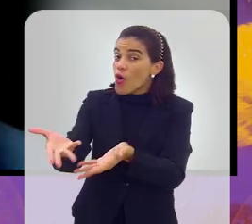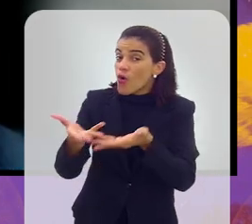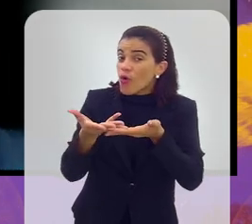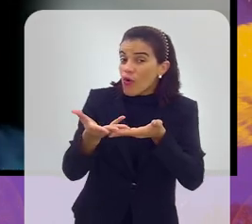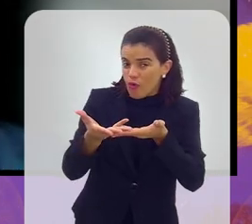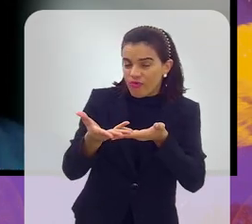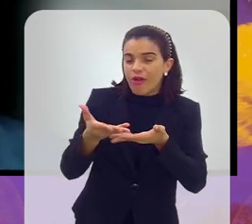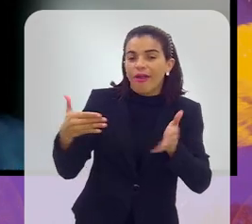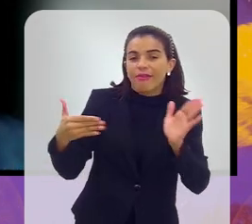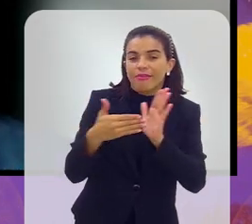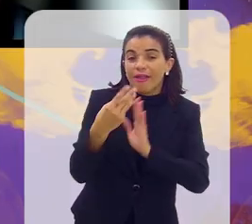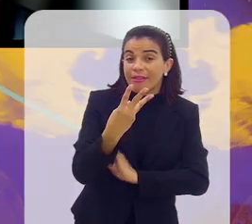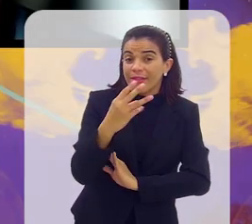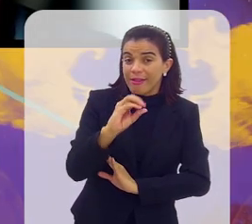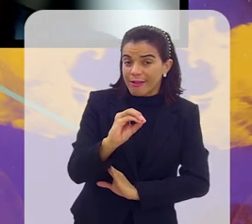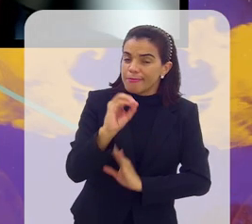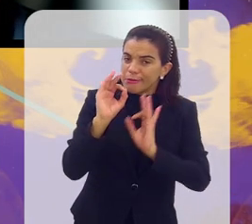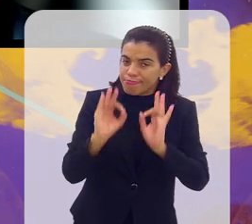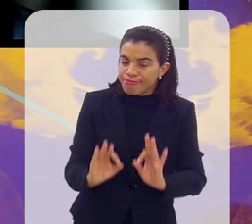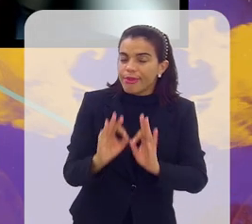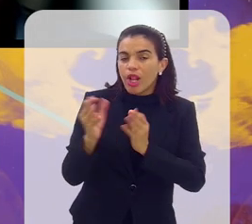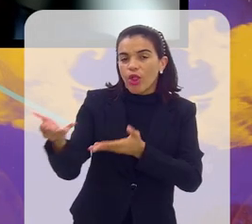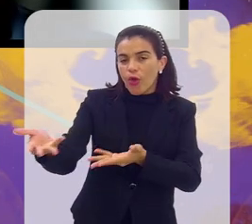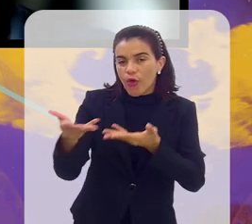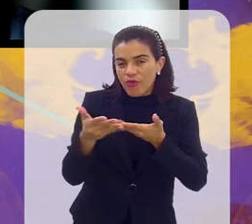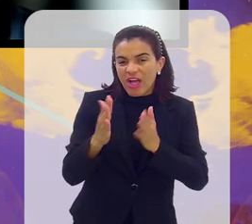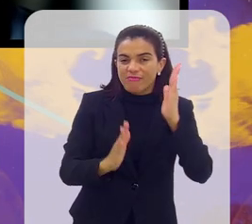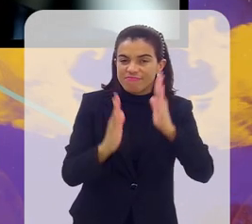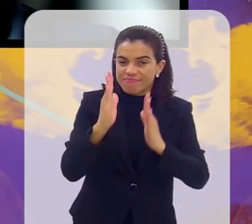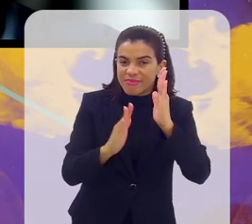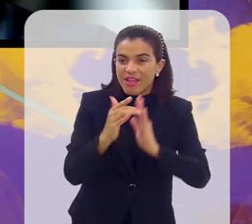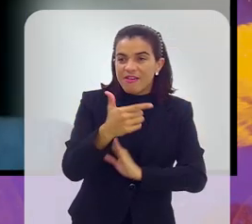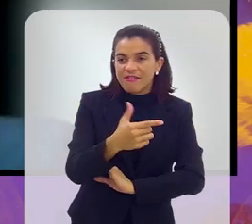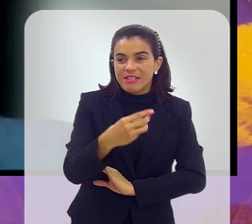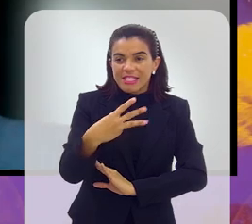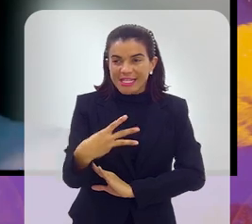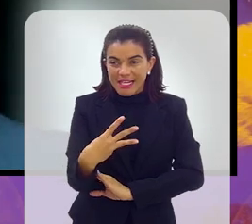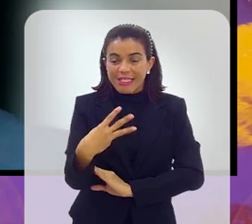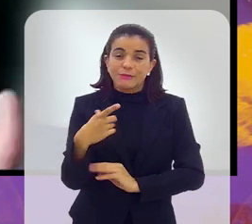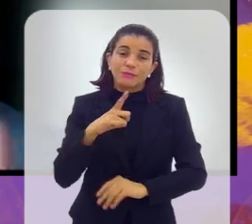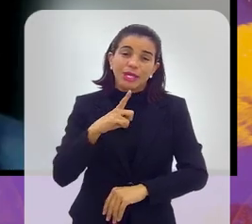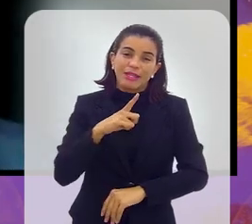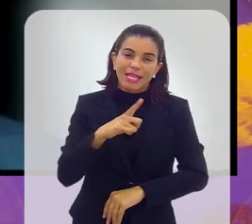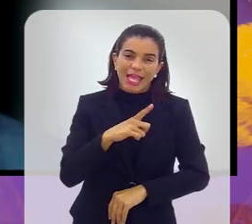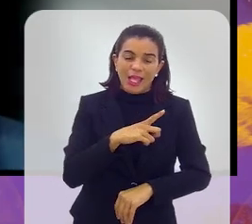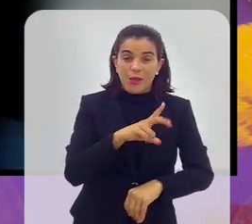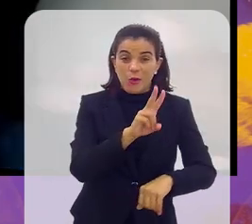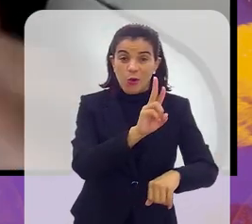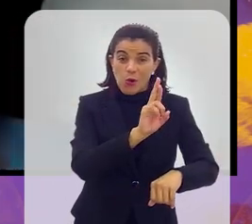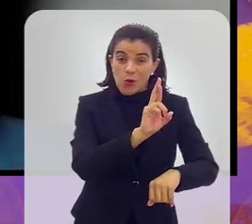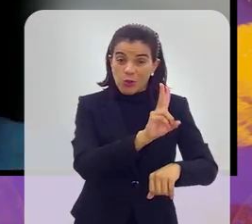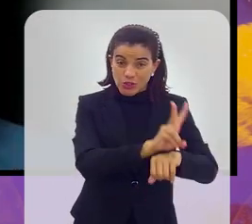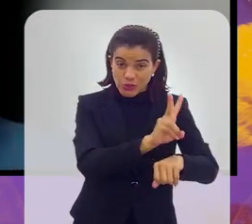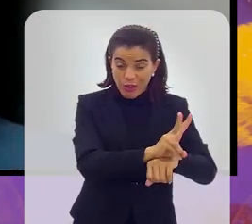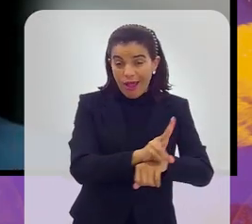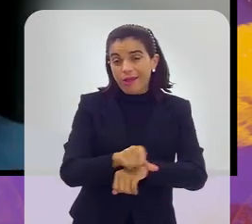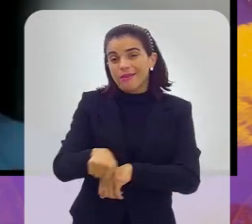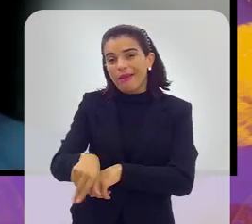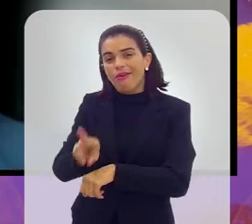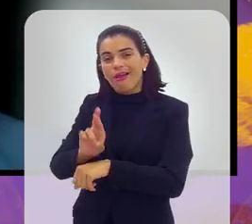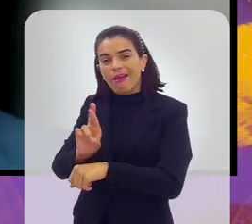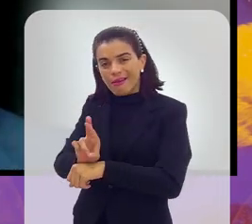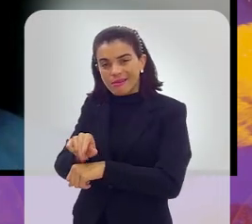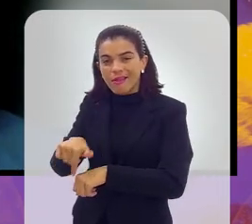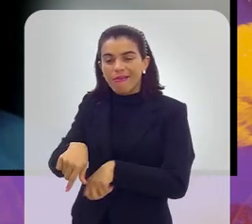convoquem até 30 jogadores, porque é média de fato que elas convocam ficar sendo 23, porque elas têm 11 titulares, mantêm 11